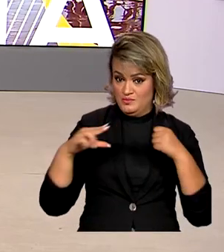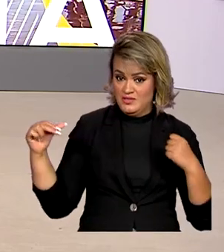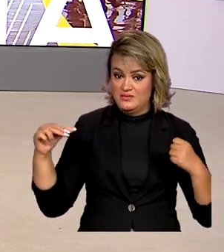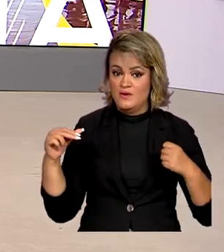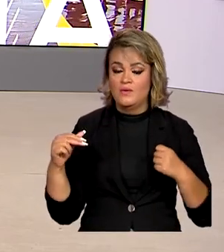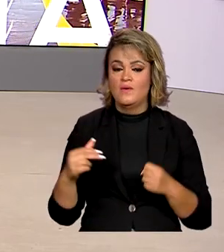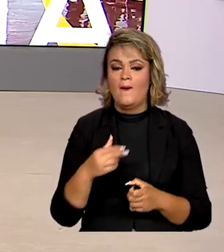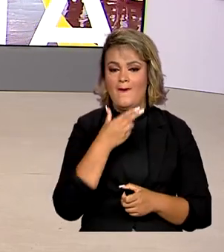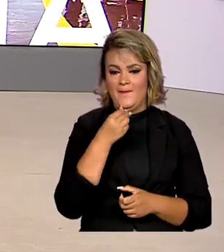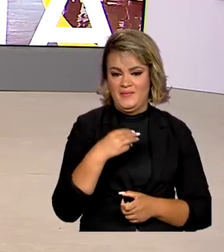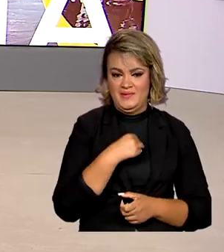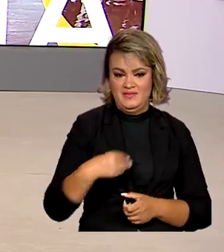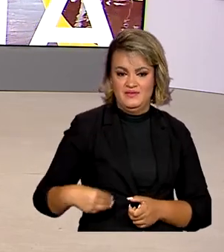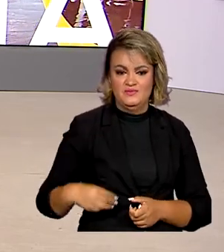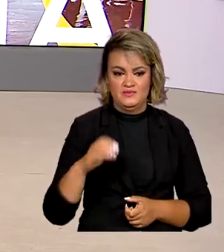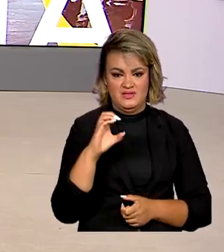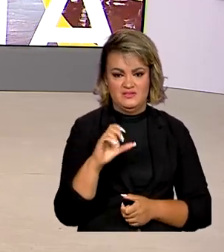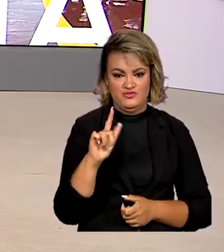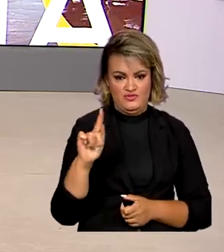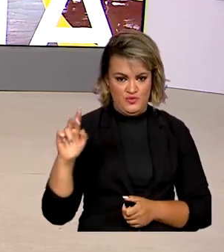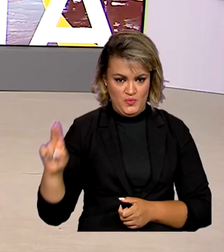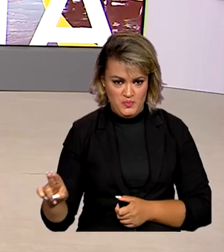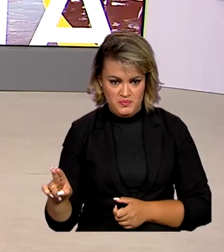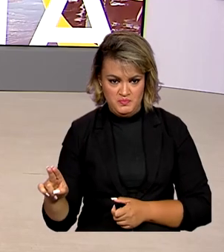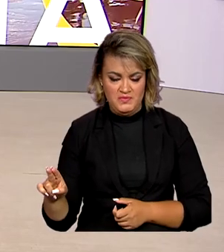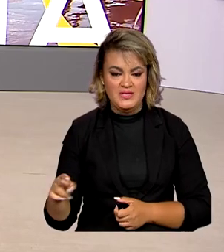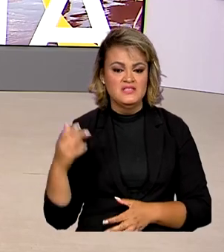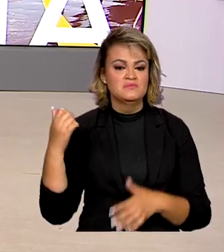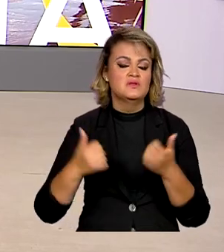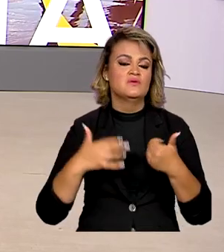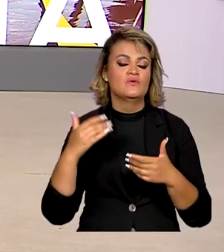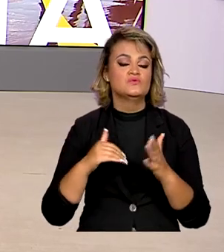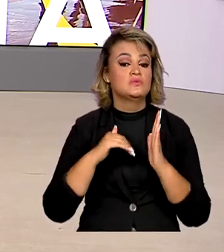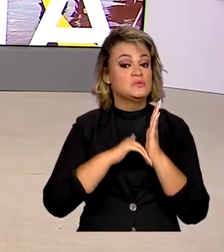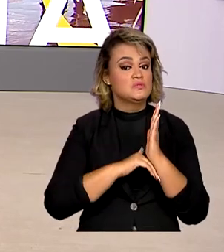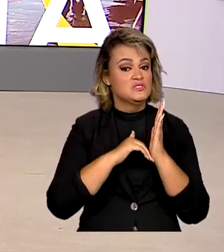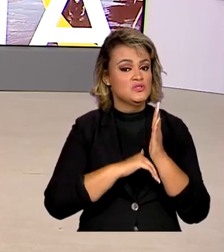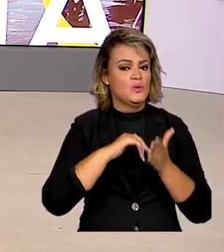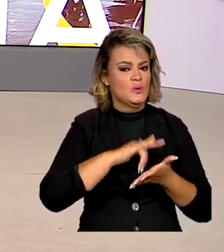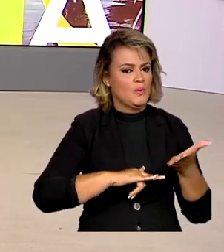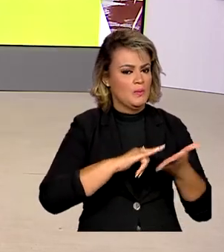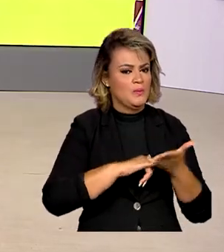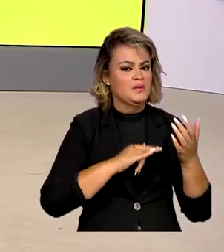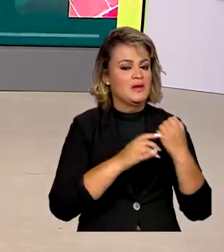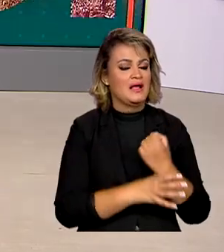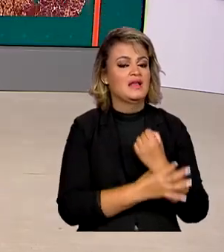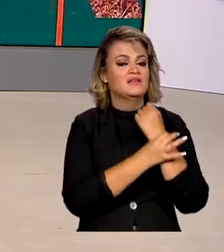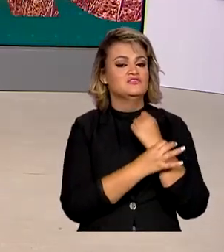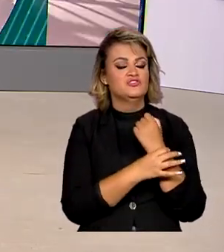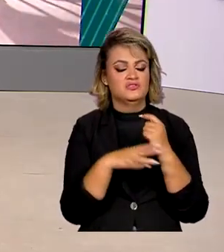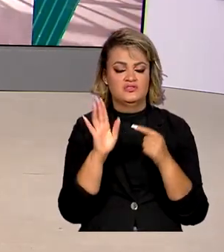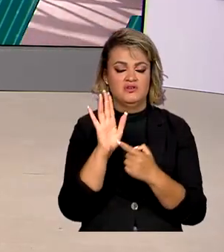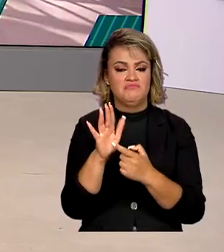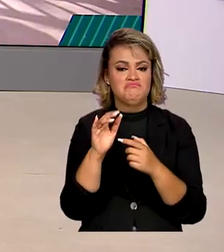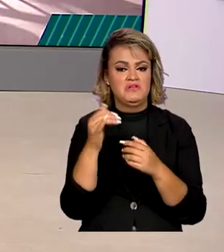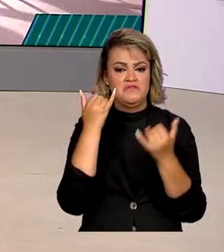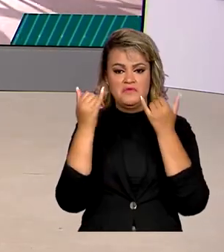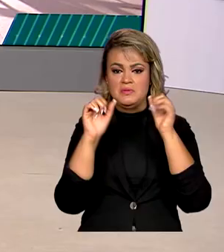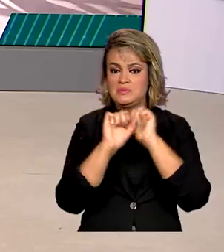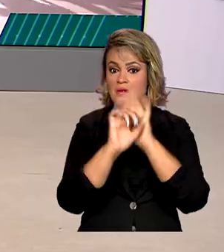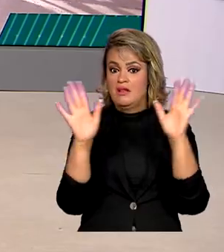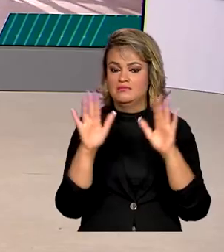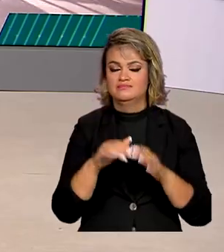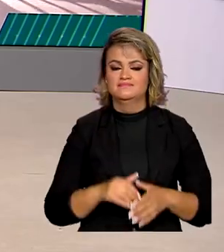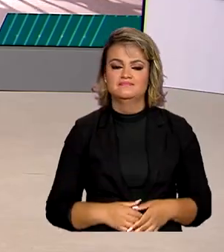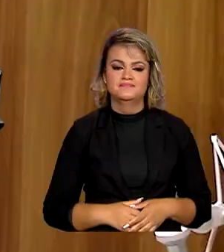Voz do Brasil, o ministro da Controladoria Geral da União falou sobre o sigilo de documentos públicos para garantir mais transparência no